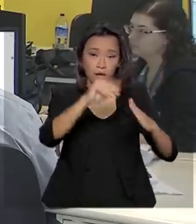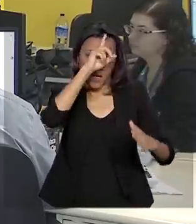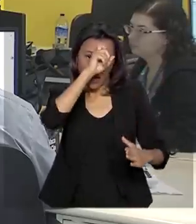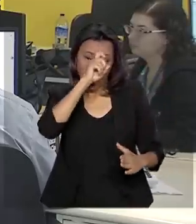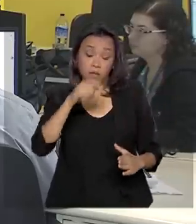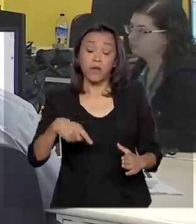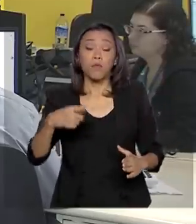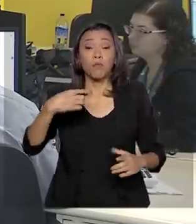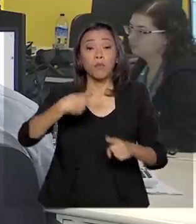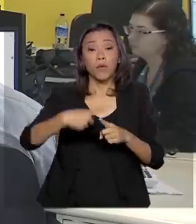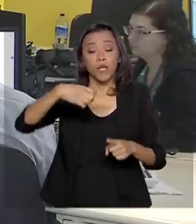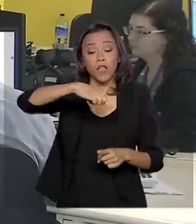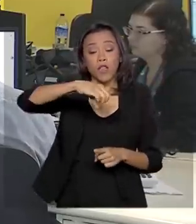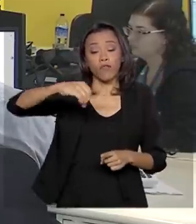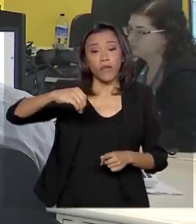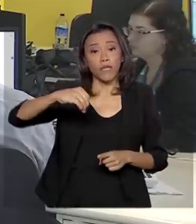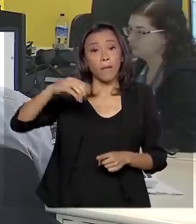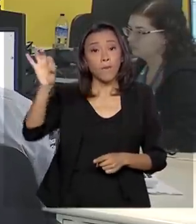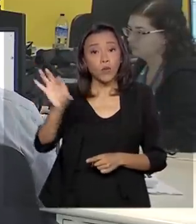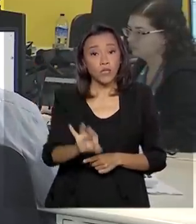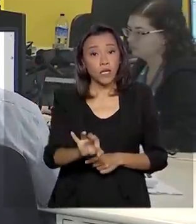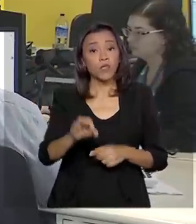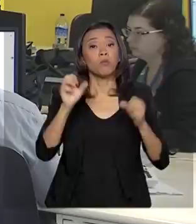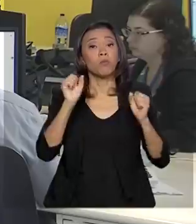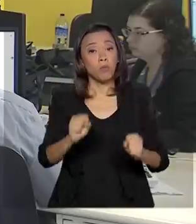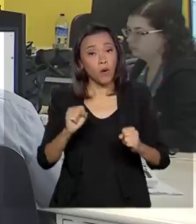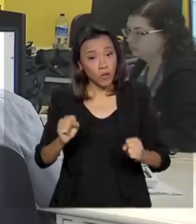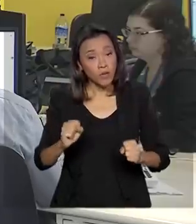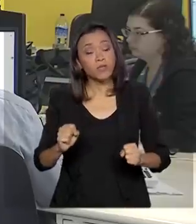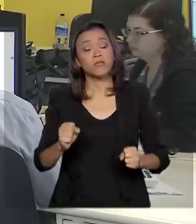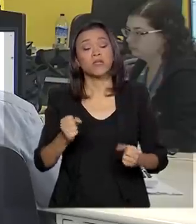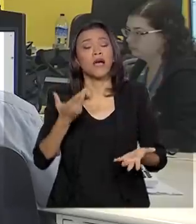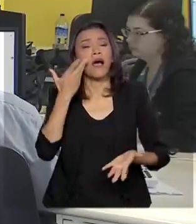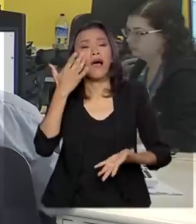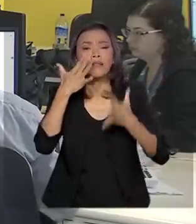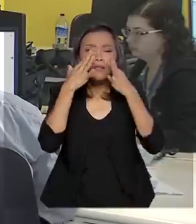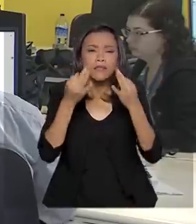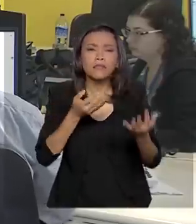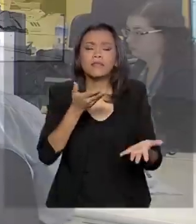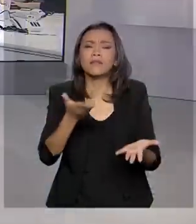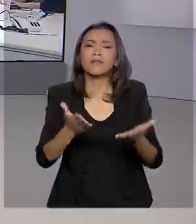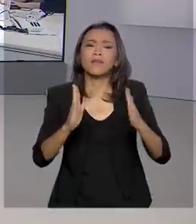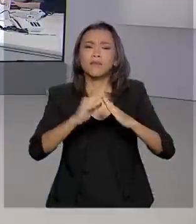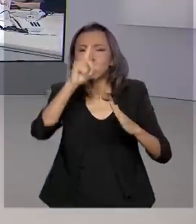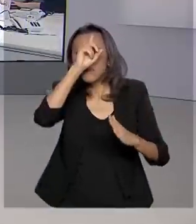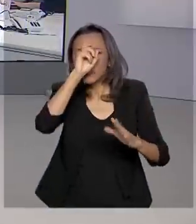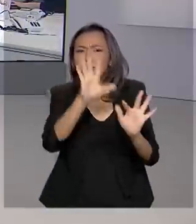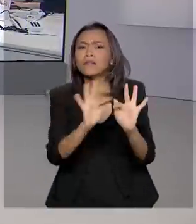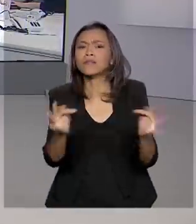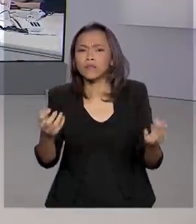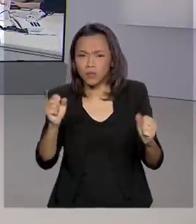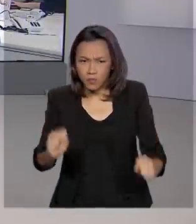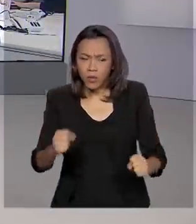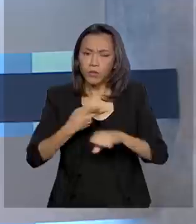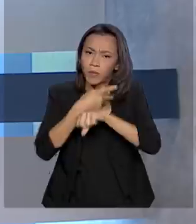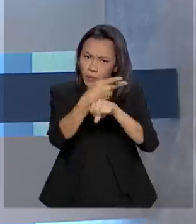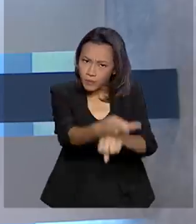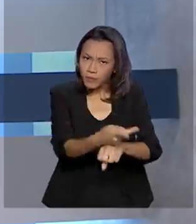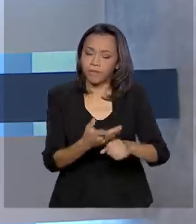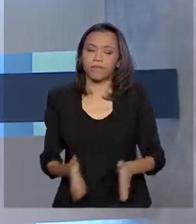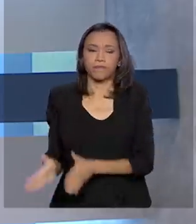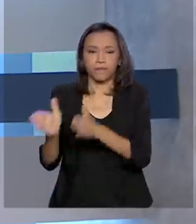casos de coronavírus podem ser atendidos na rede pública de atenção primária. Renata. Obrigada, Tiago, pelas suas informações.